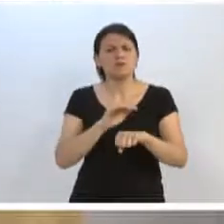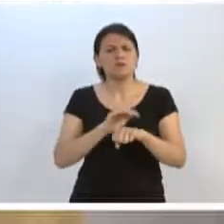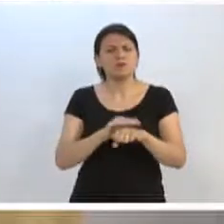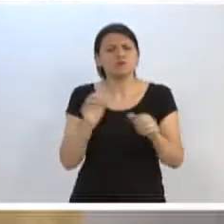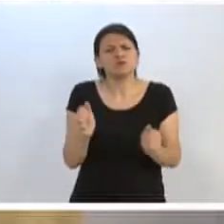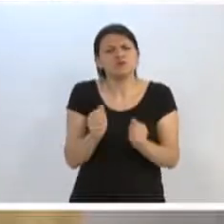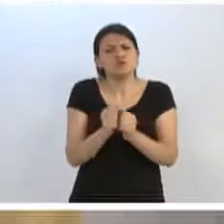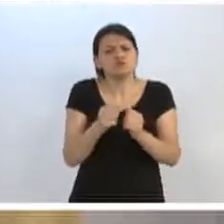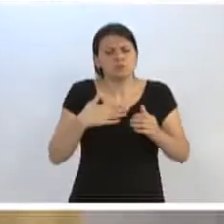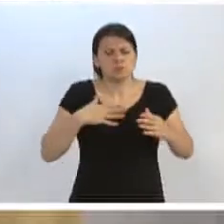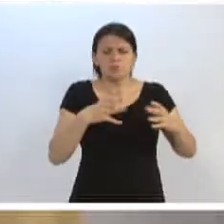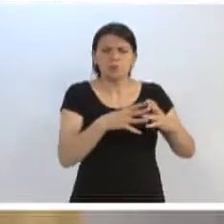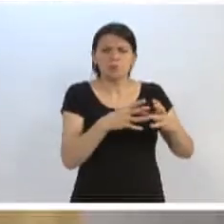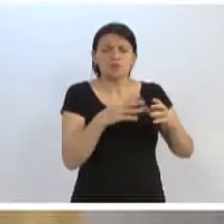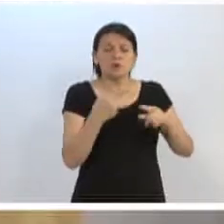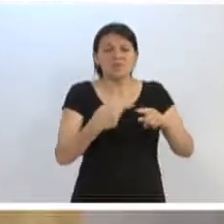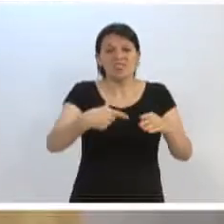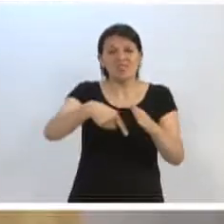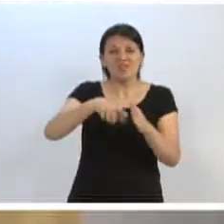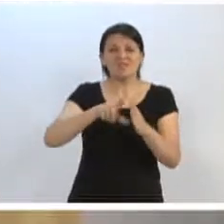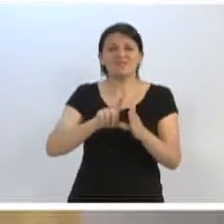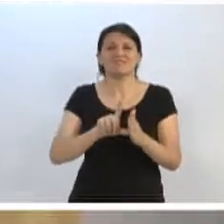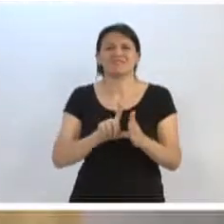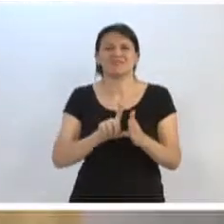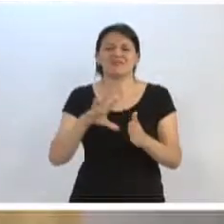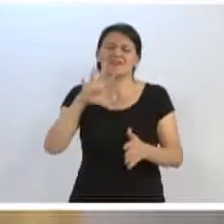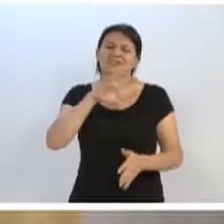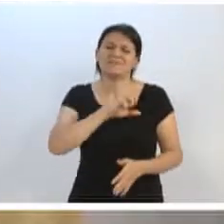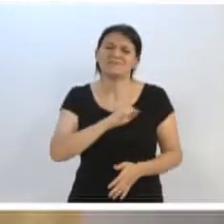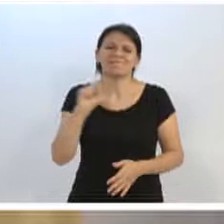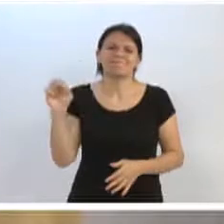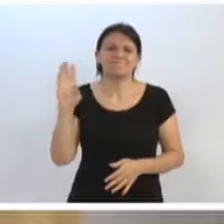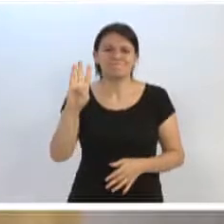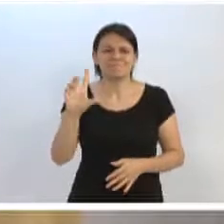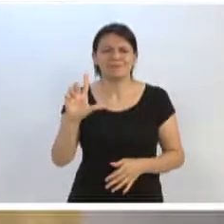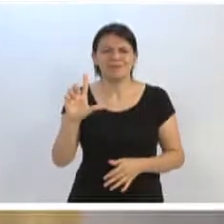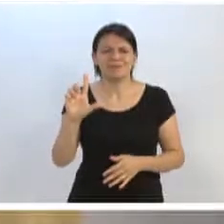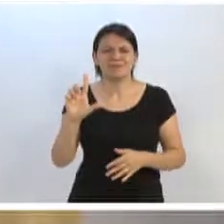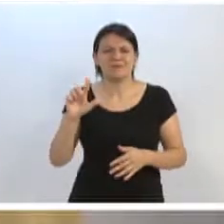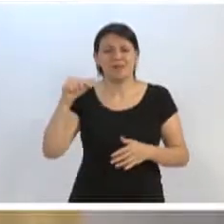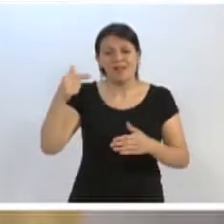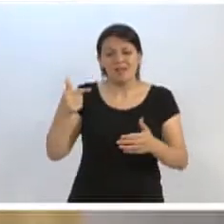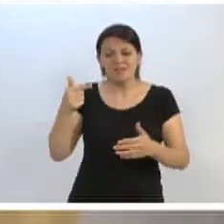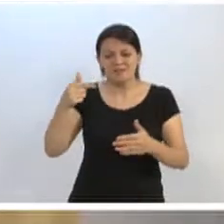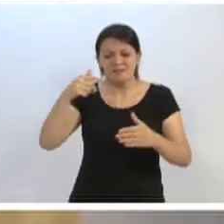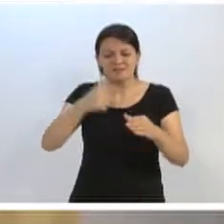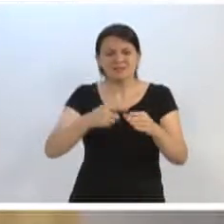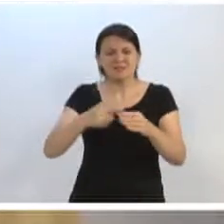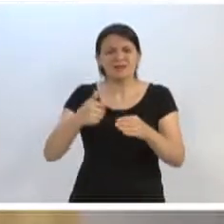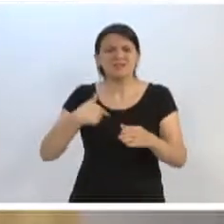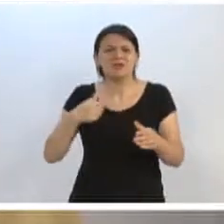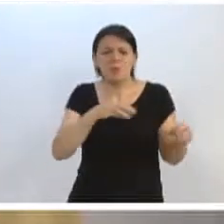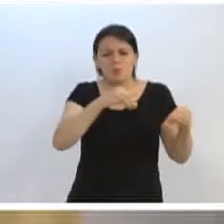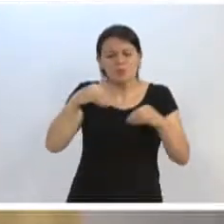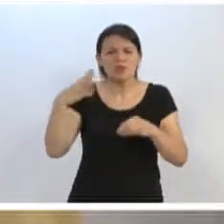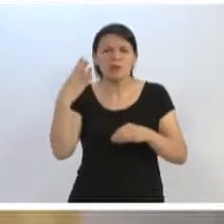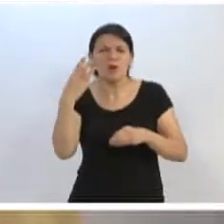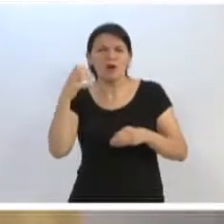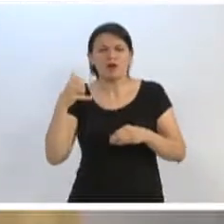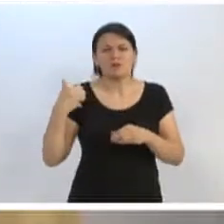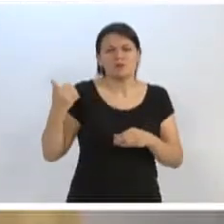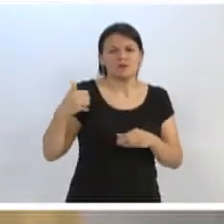isso junto com a minha equipe, porque nós, antes de mais nada, amamos essa cidade. Essa cidade que me adotou, quando vim para cá com 4 anos de idade,